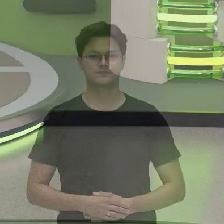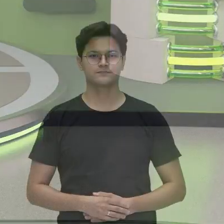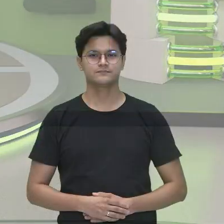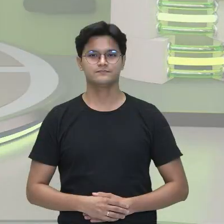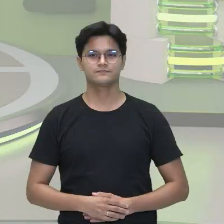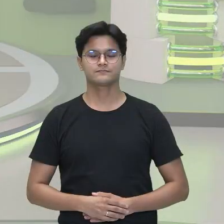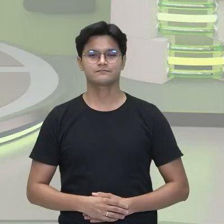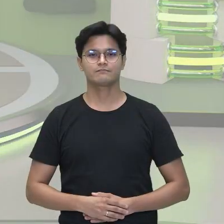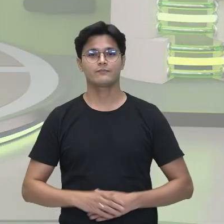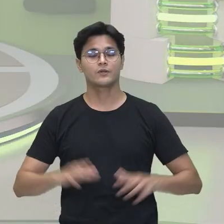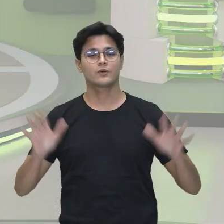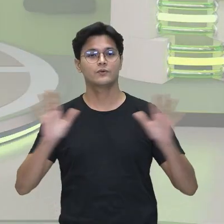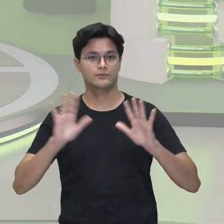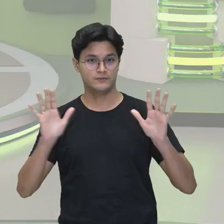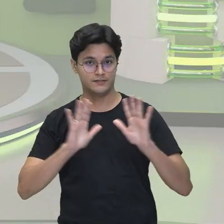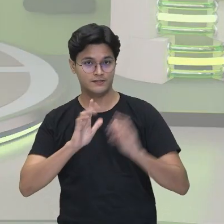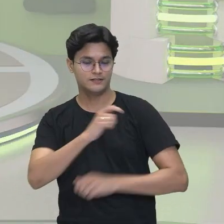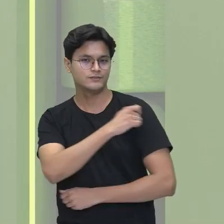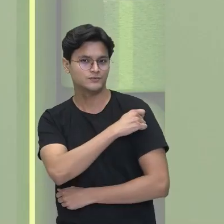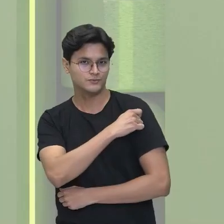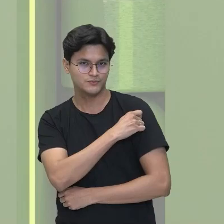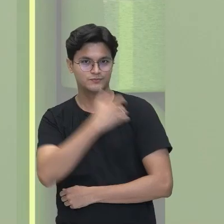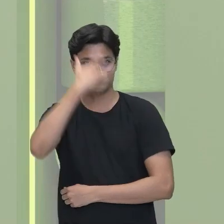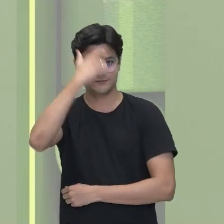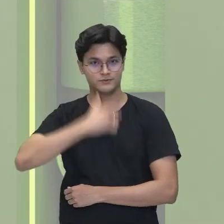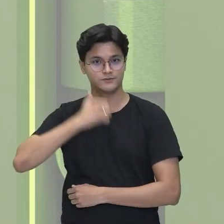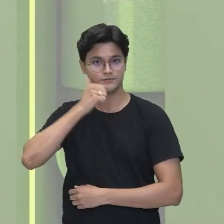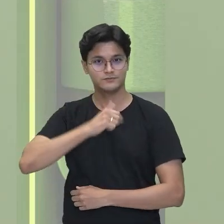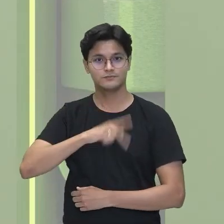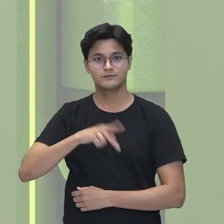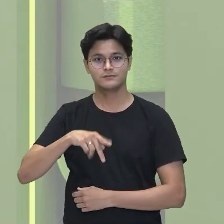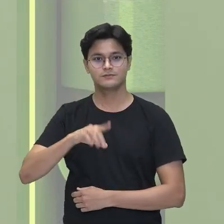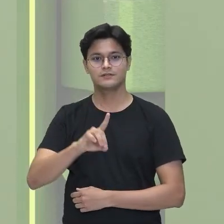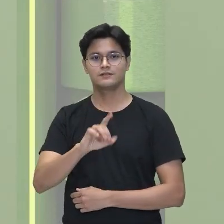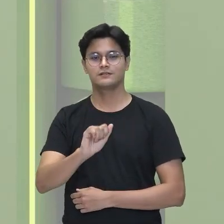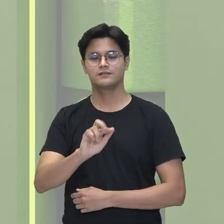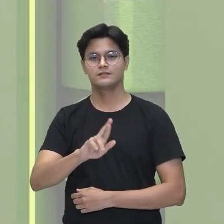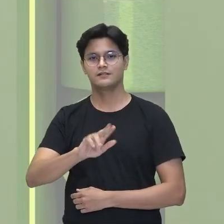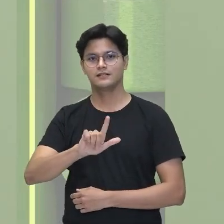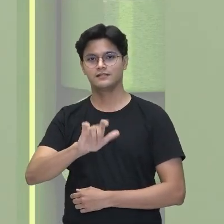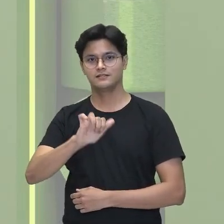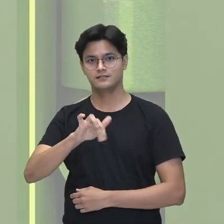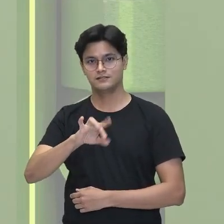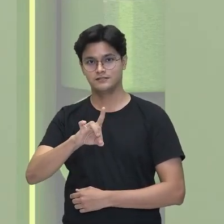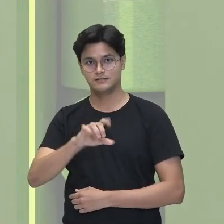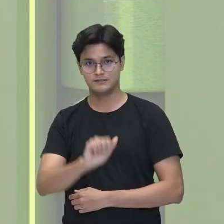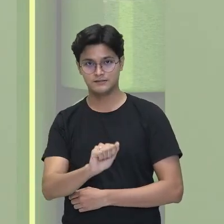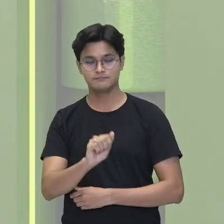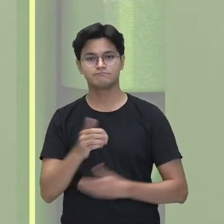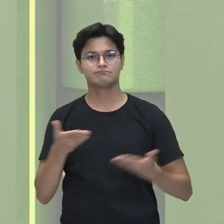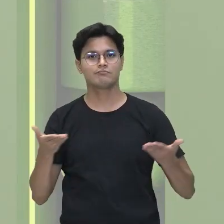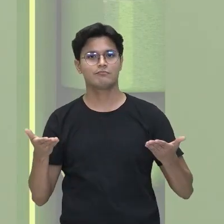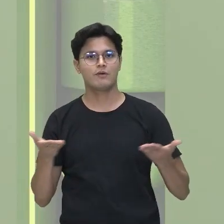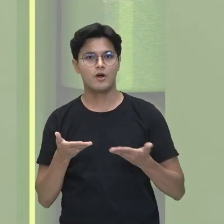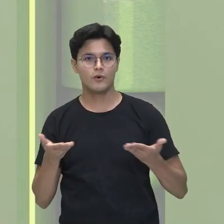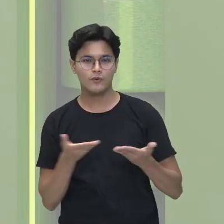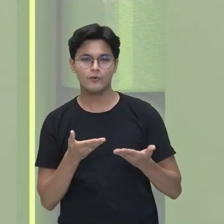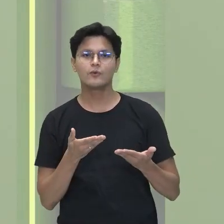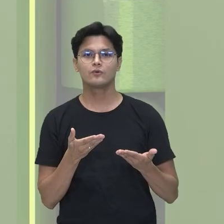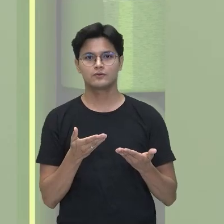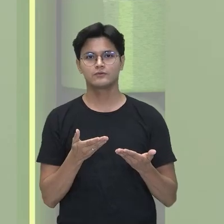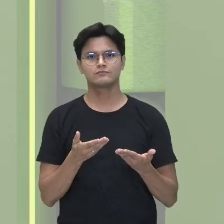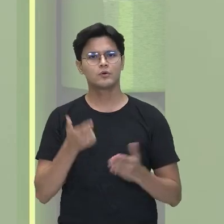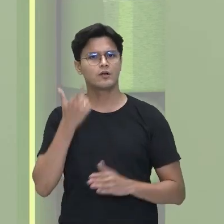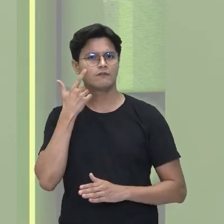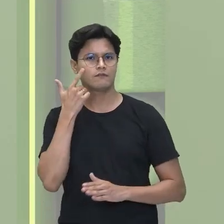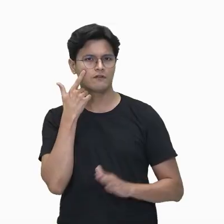Olá, alunos! Eu sou a professora Darlinda Monteiro e agora vamos conhecer o nosso objeto